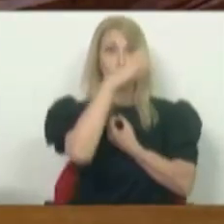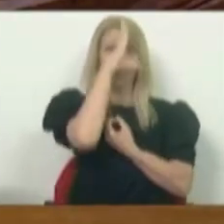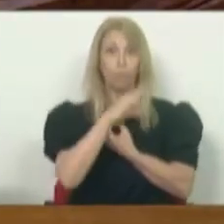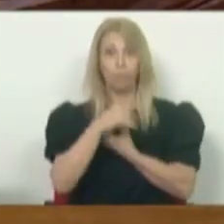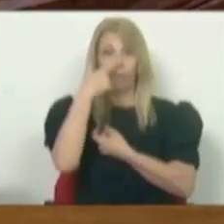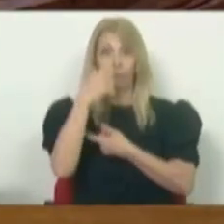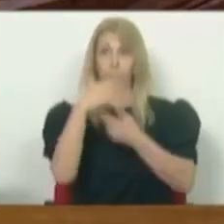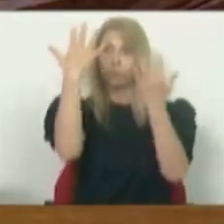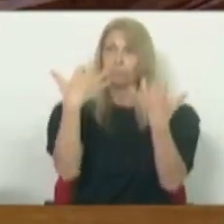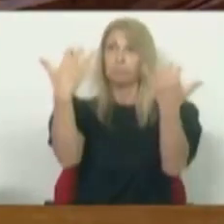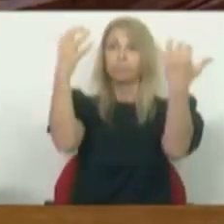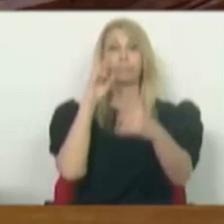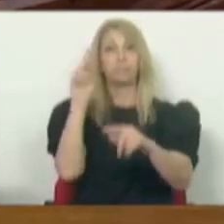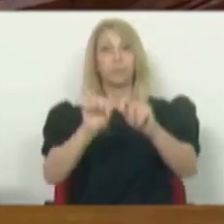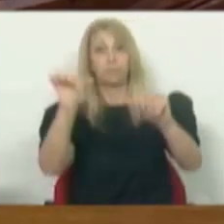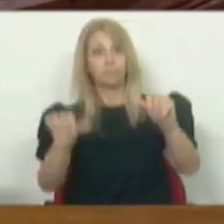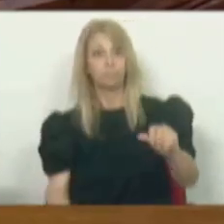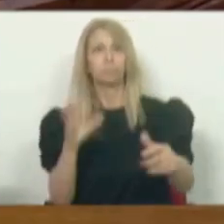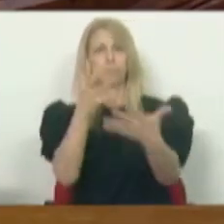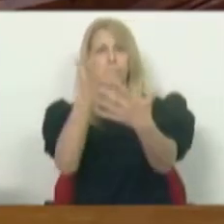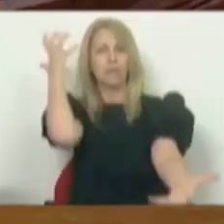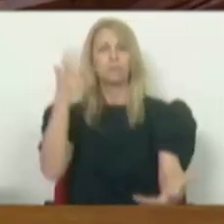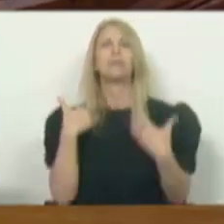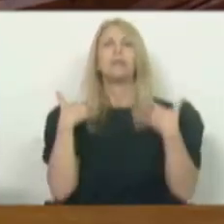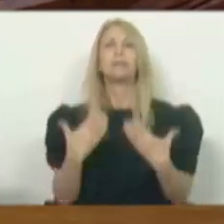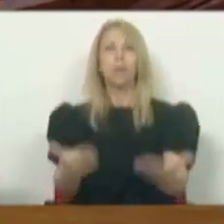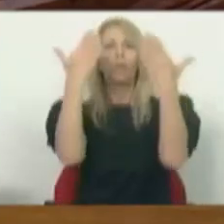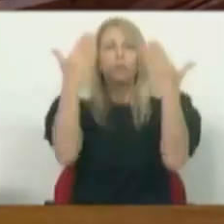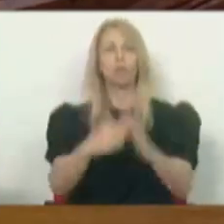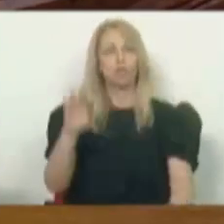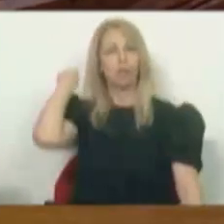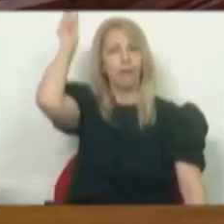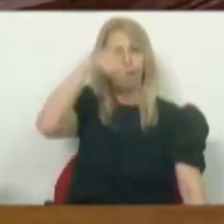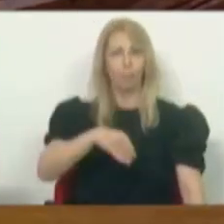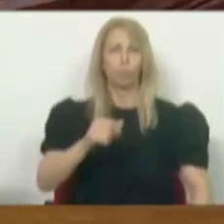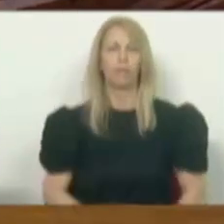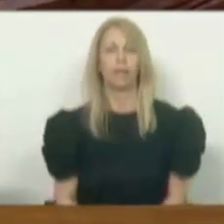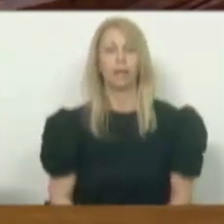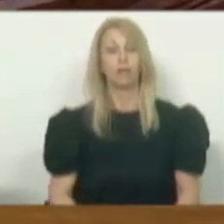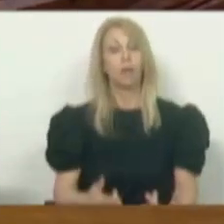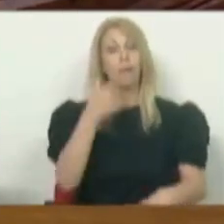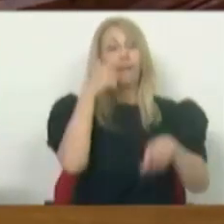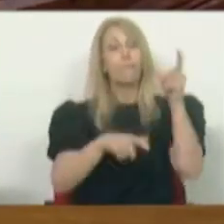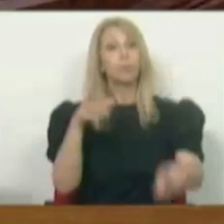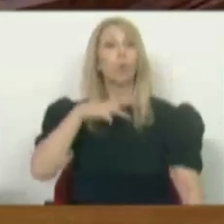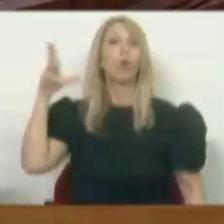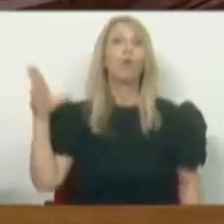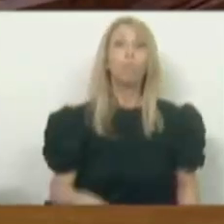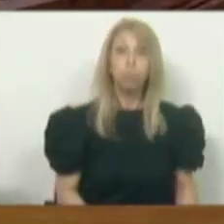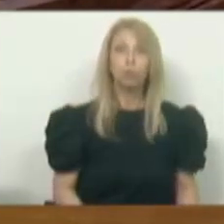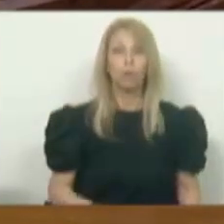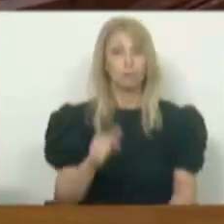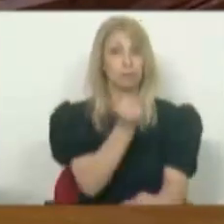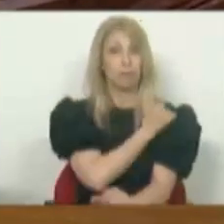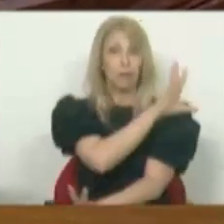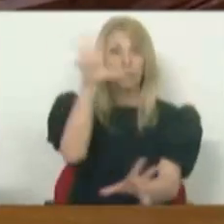costume, e com mais ênfase, saudações republicanas. Os portugueses convivem em casa com uma bomba relógio